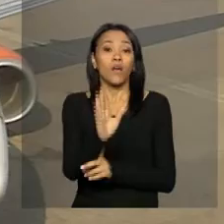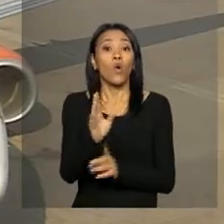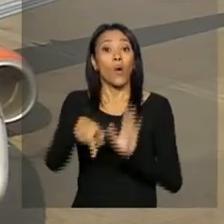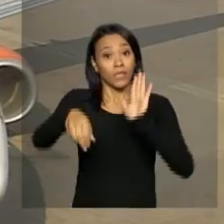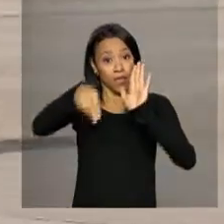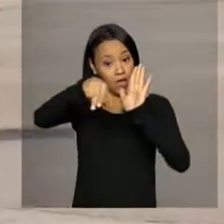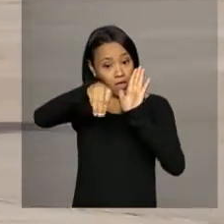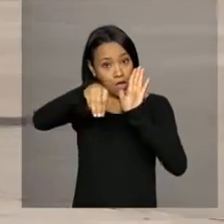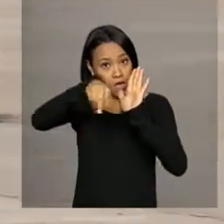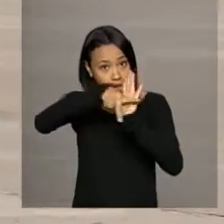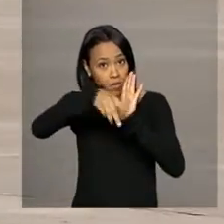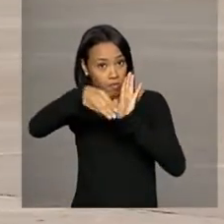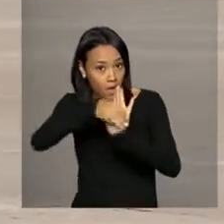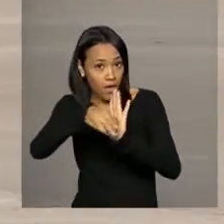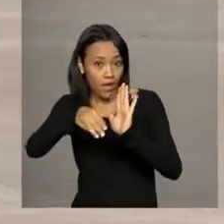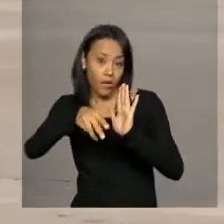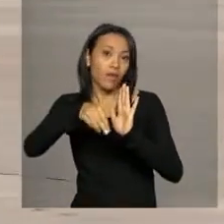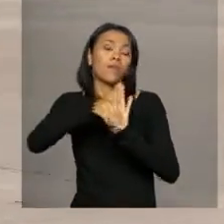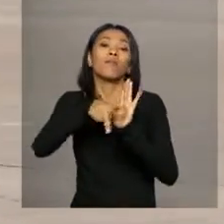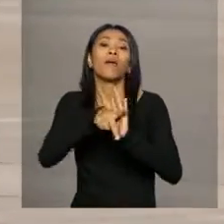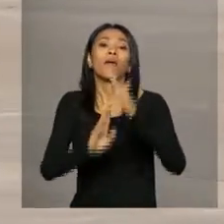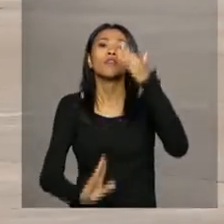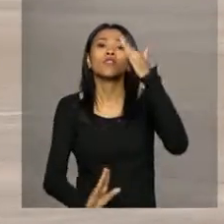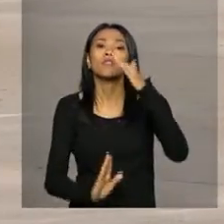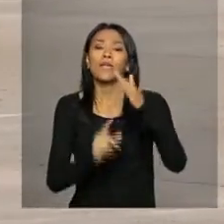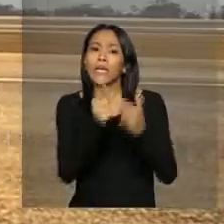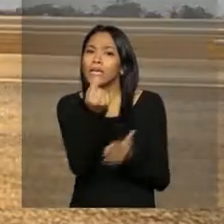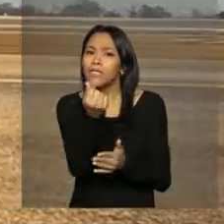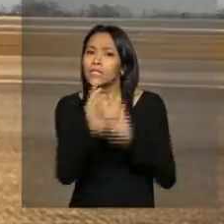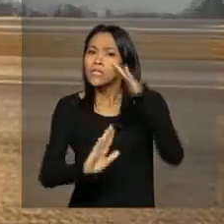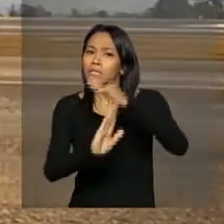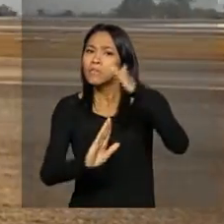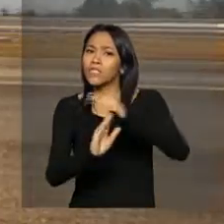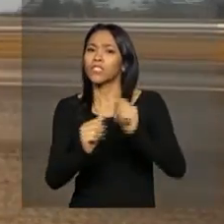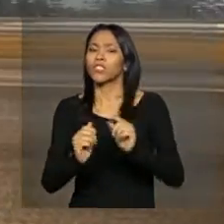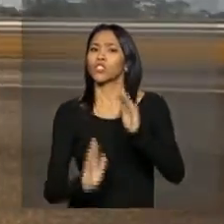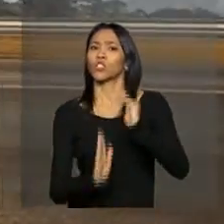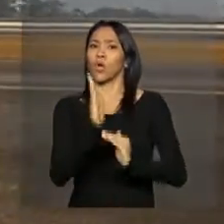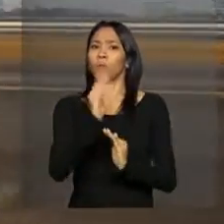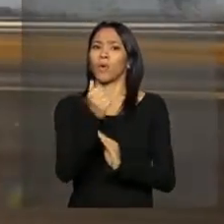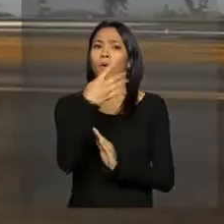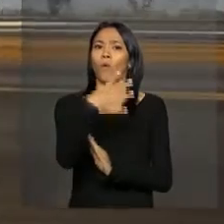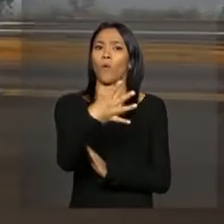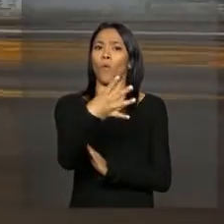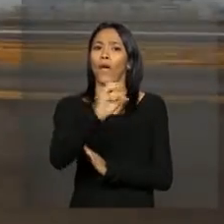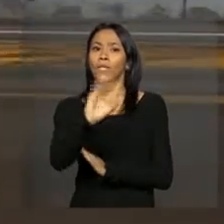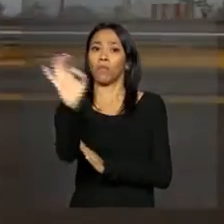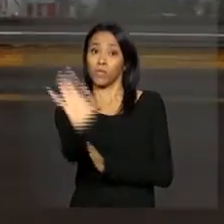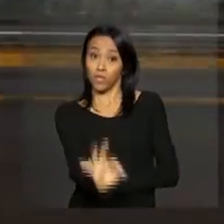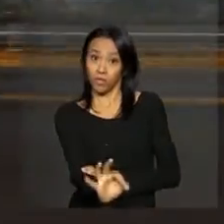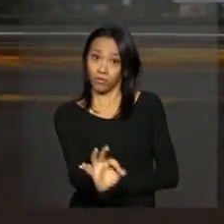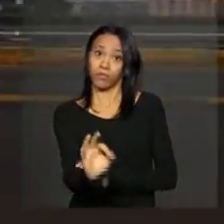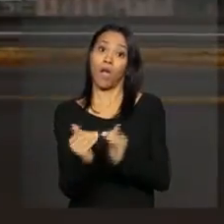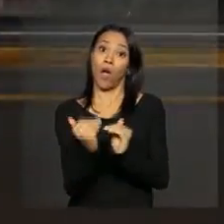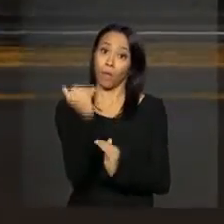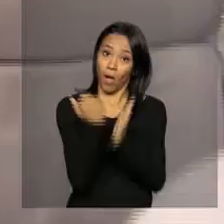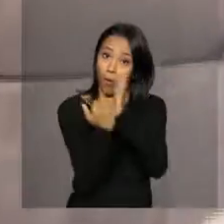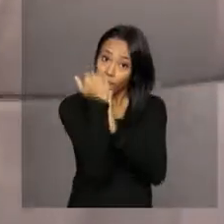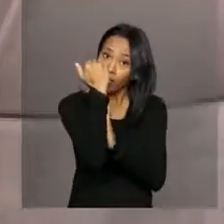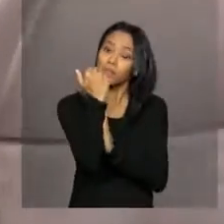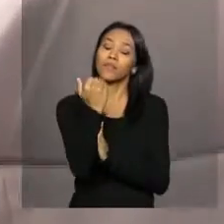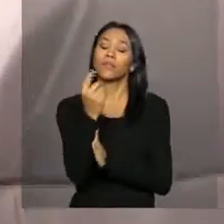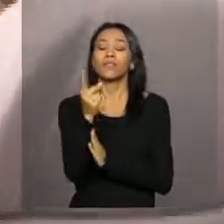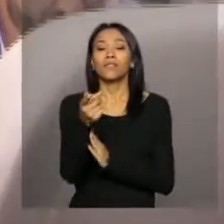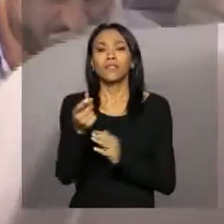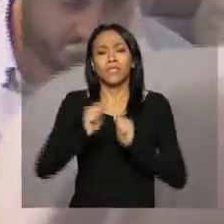medida provisória, esse limite sobe para 49%, uma forma de aumentar a capacidade das empresas aéreas